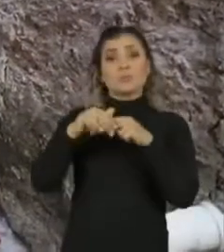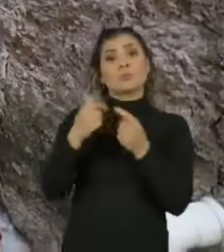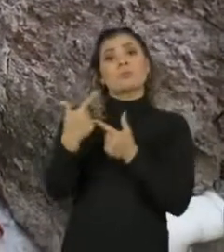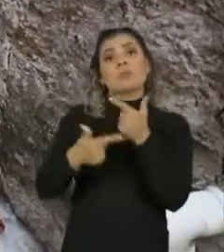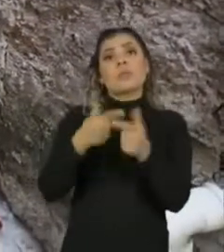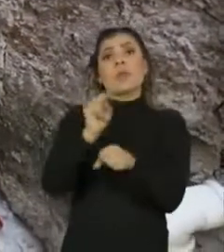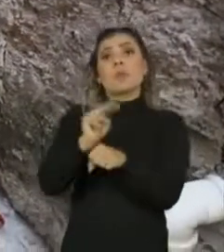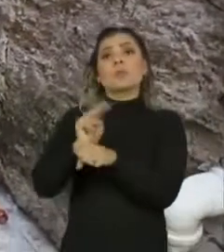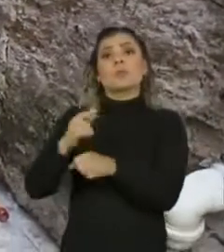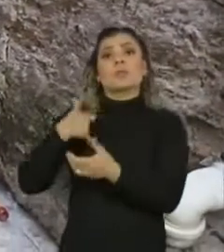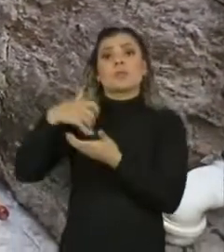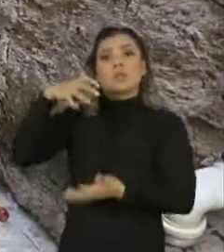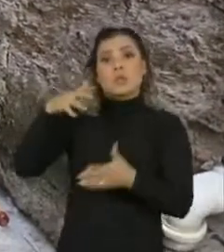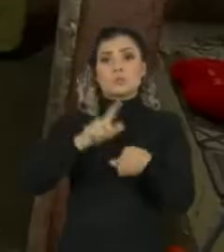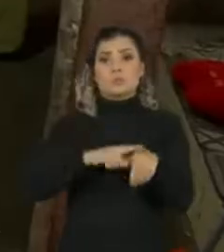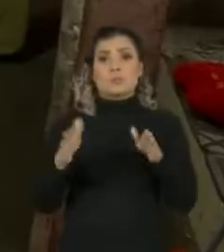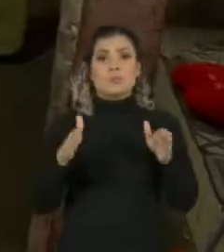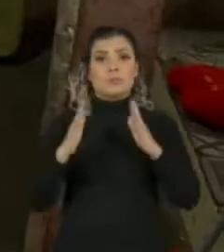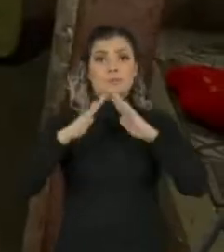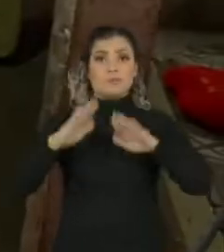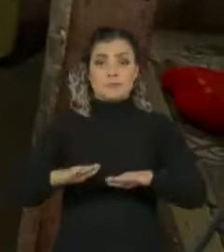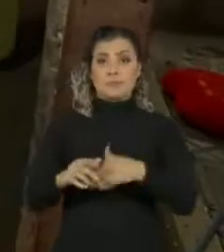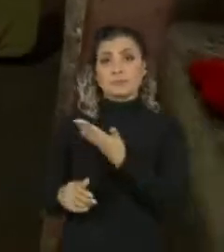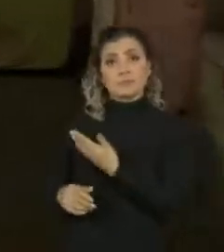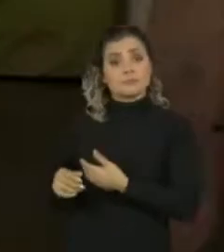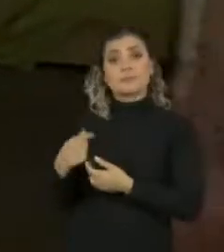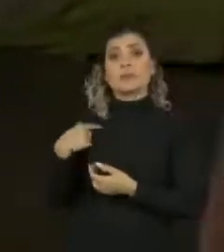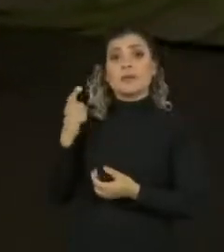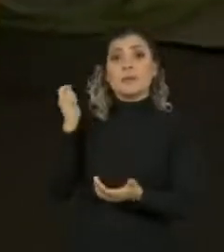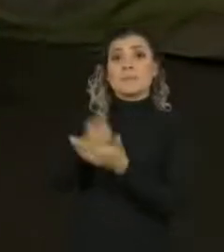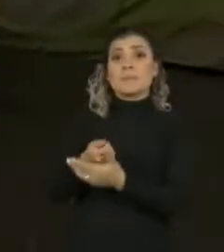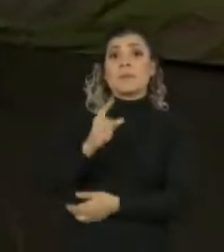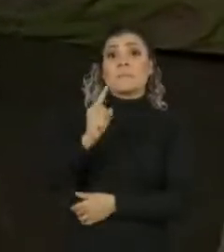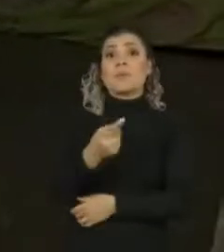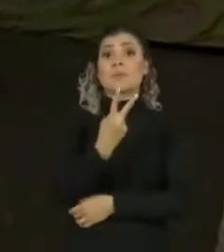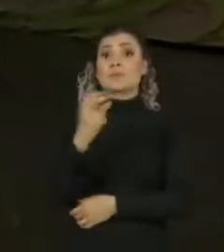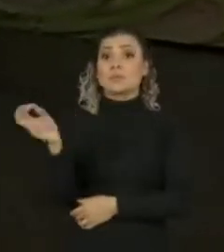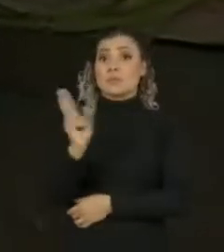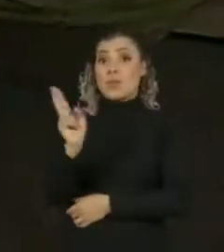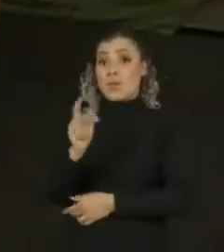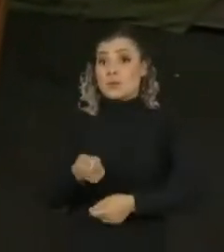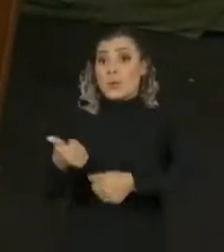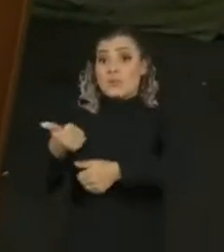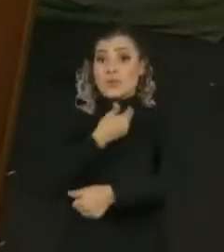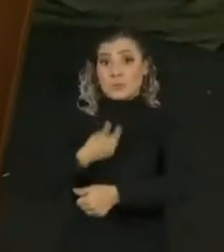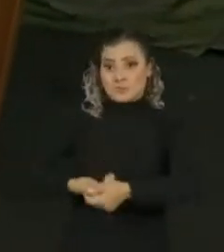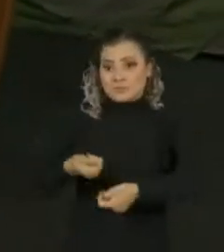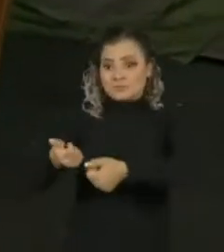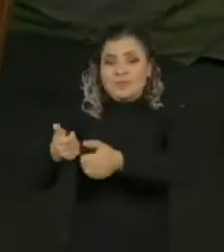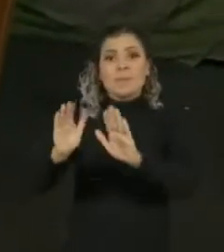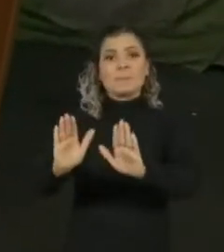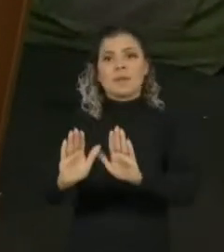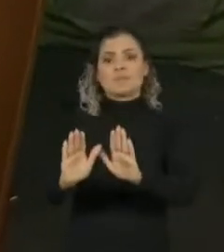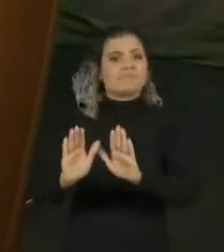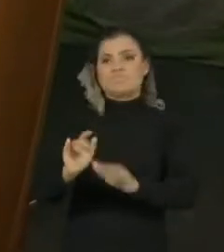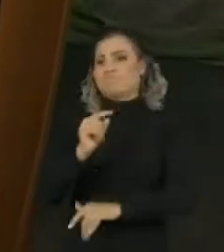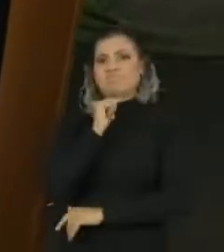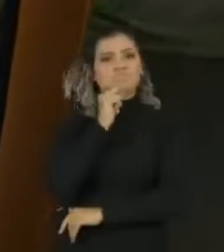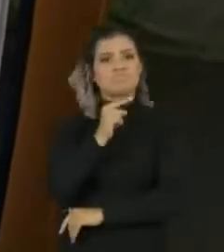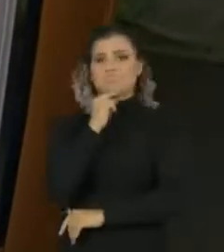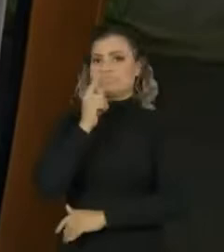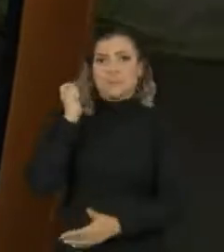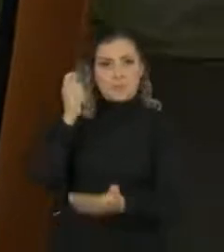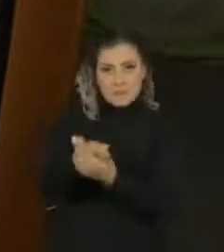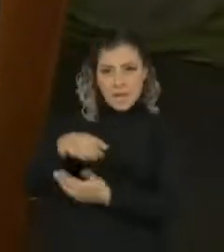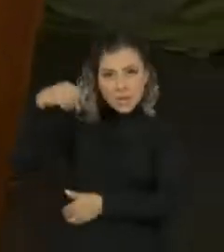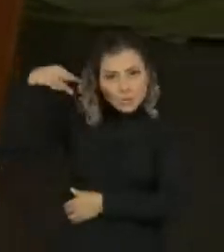cuidando de idosos durante a pandemia. Recebeu a primeira parcela de R.200 da ajuda do governo, mas mesmo assim não vai